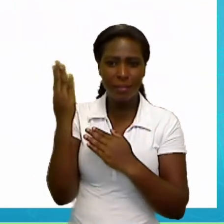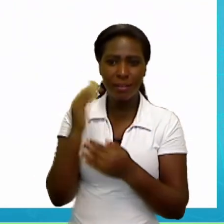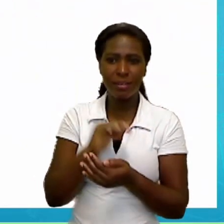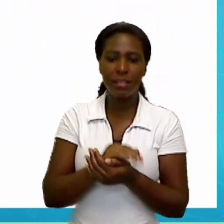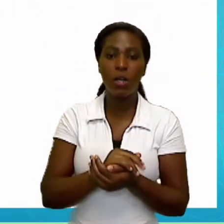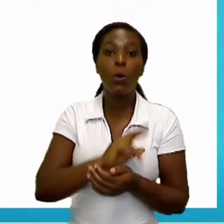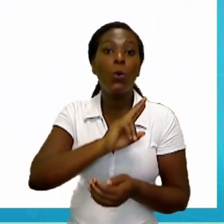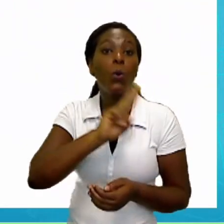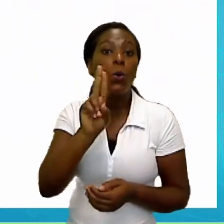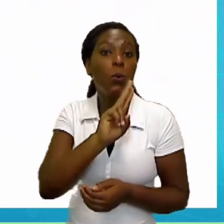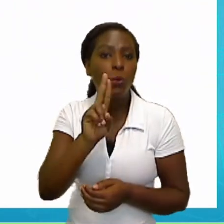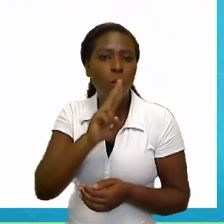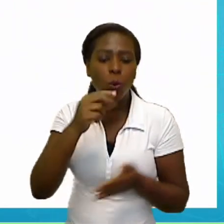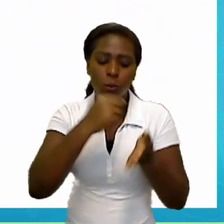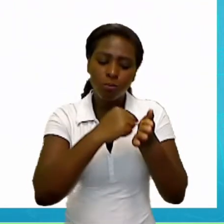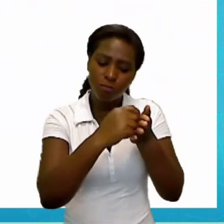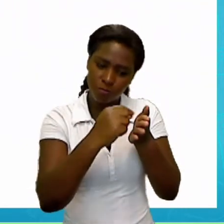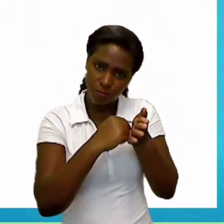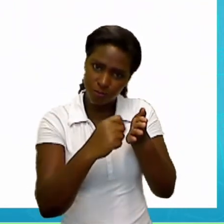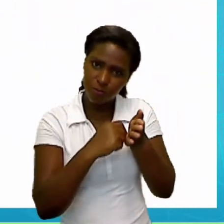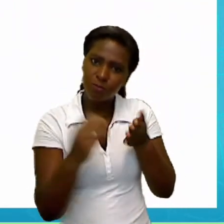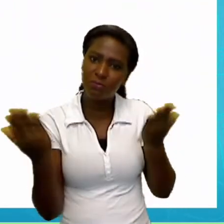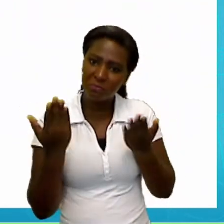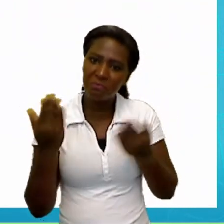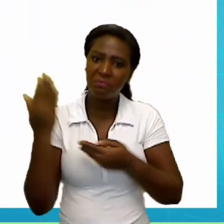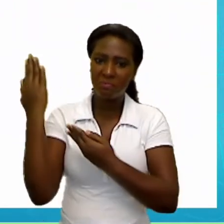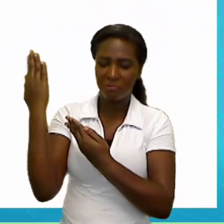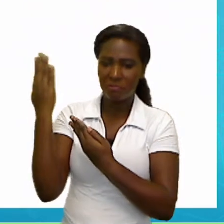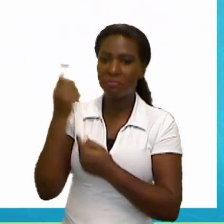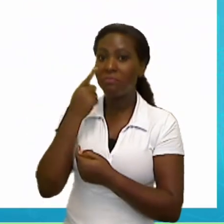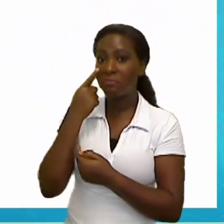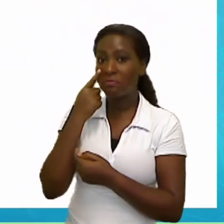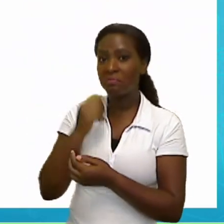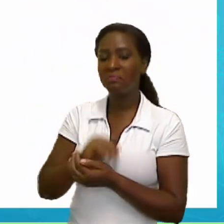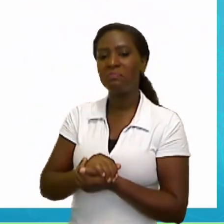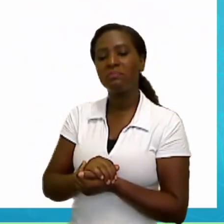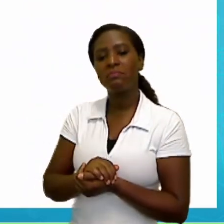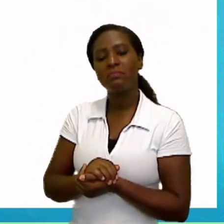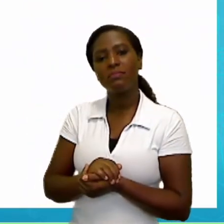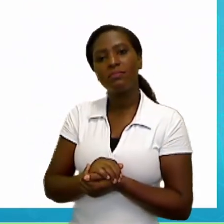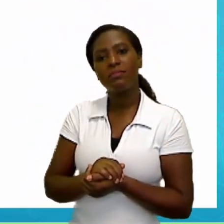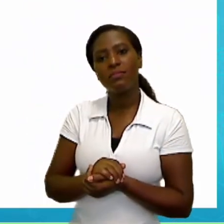Paint brush. Pincel. Paint brush.